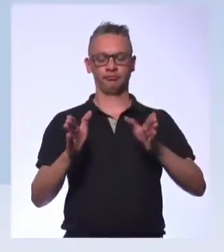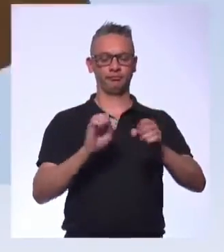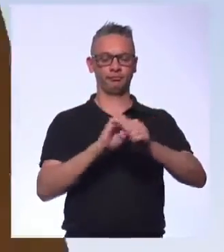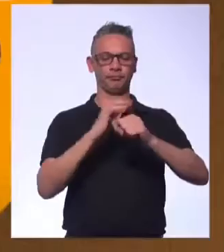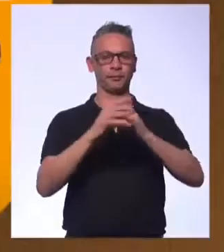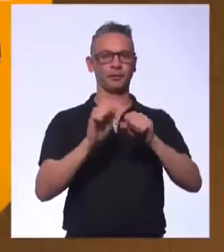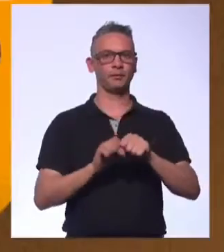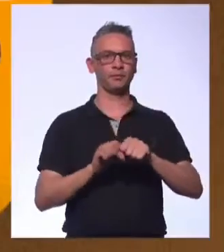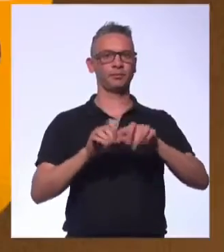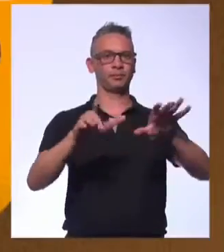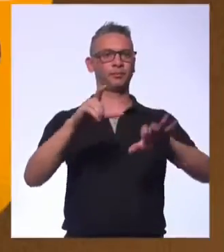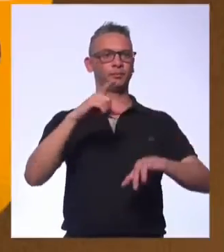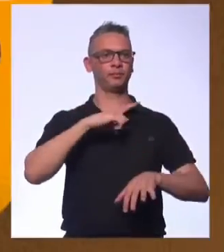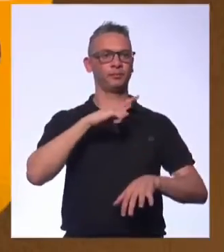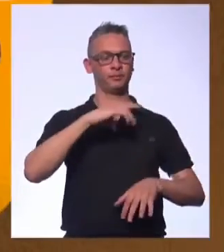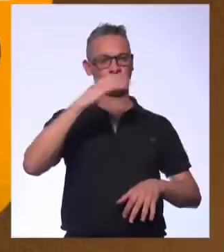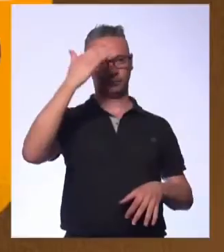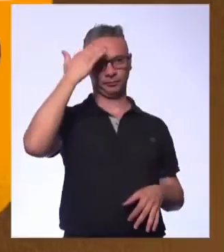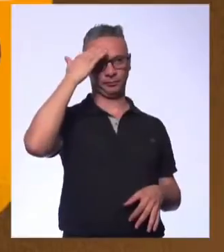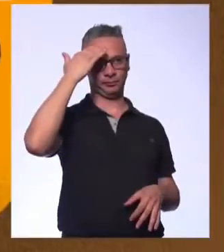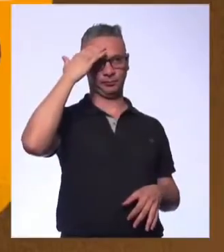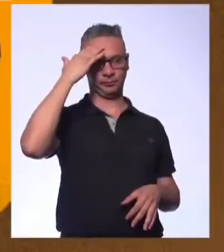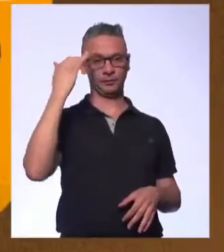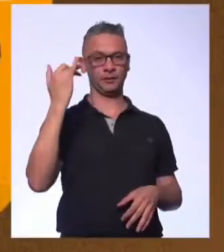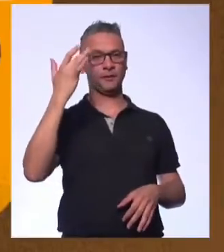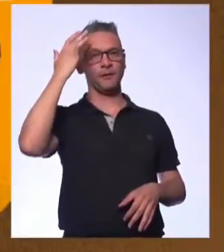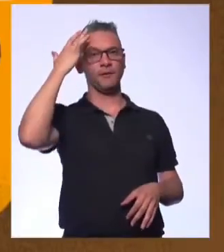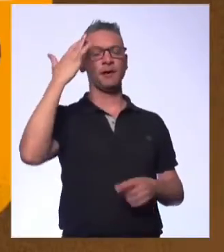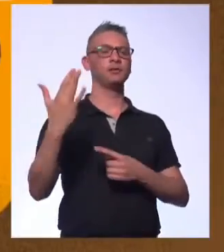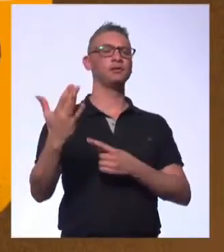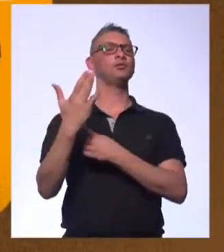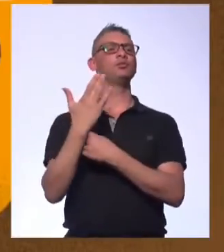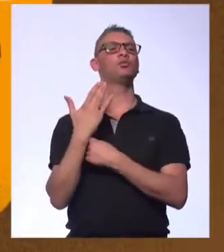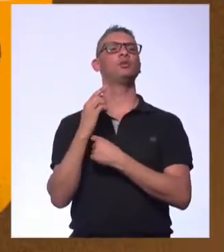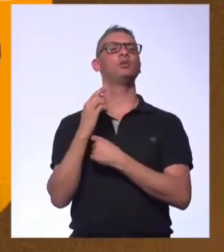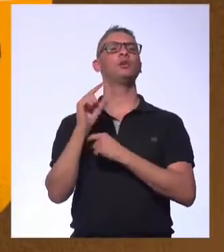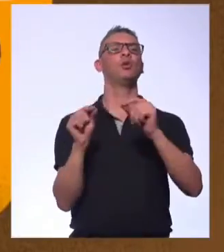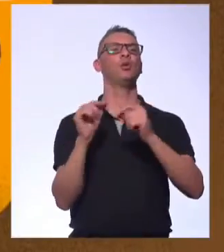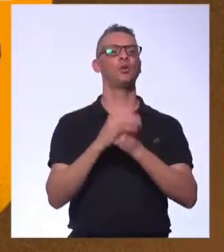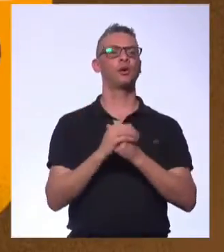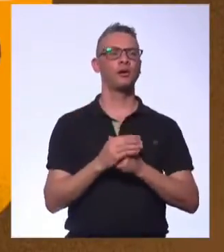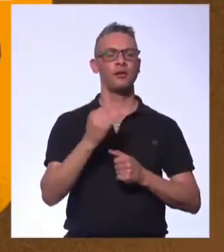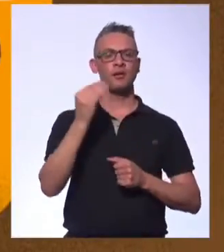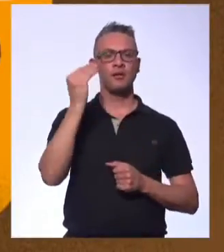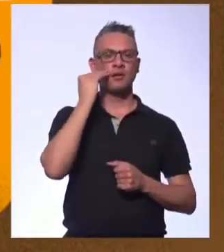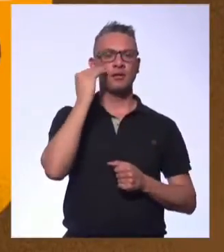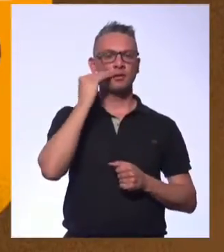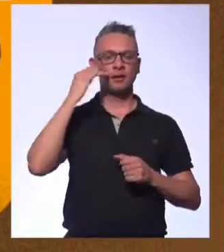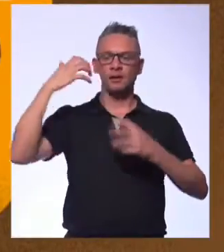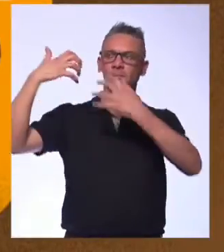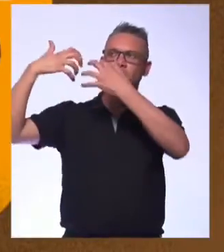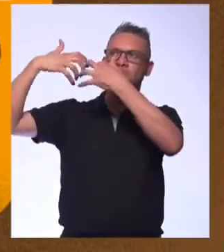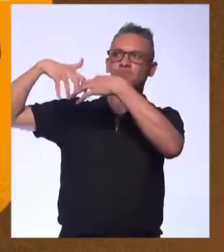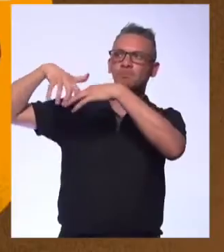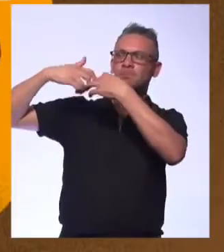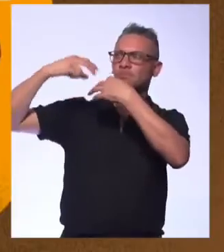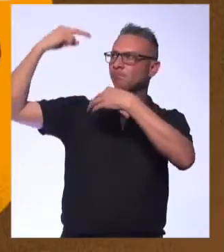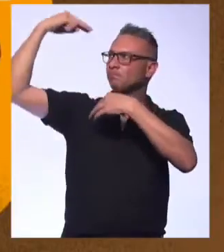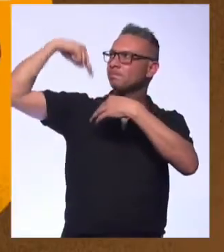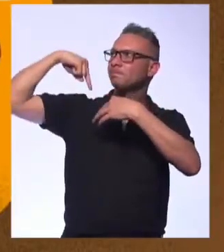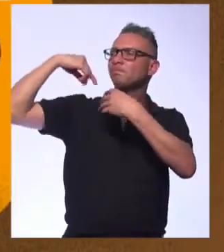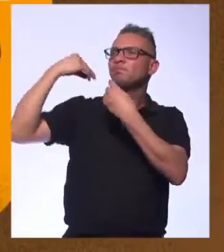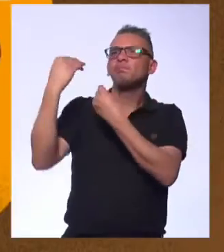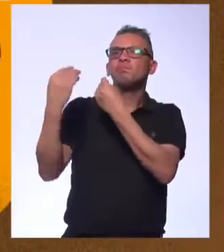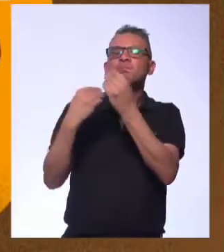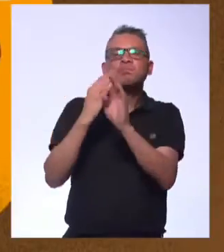-coronavírus. E aí talvez uma coisa que facilite bastante é a gente buscar esse nosso autoconhecimento, conseguir